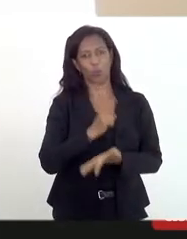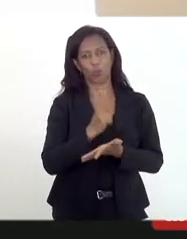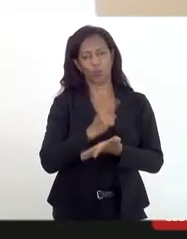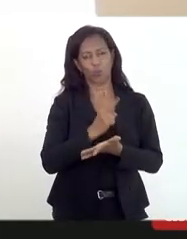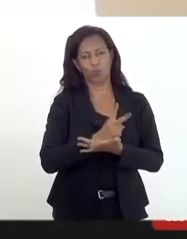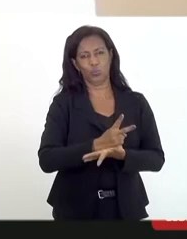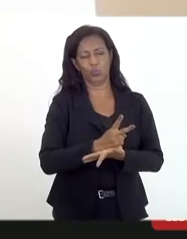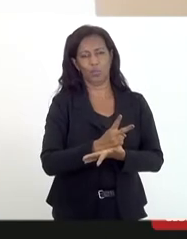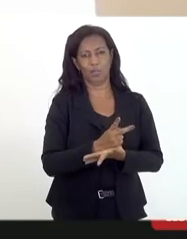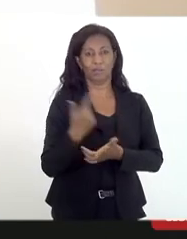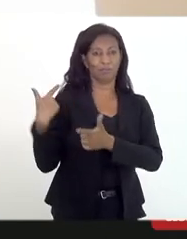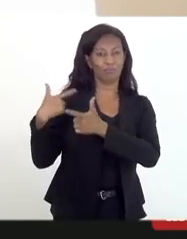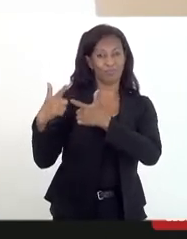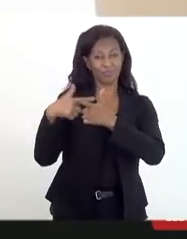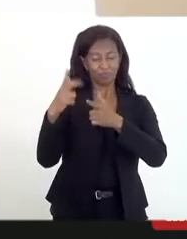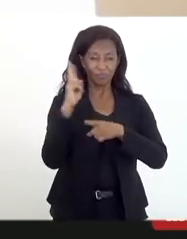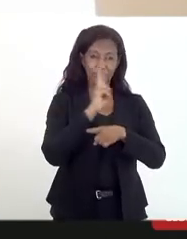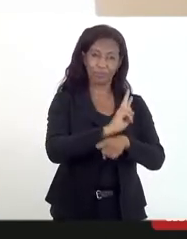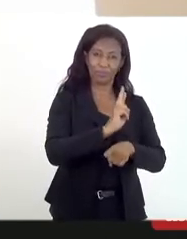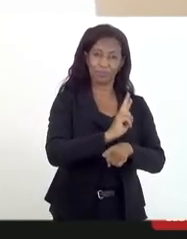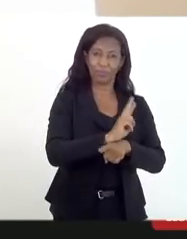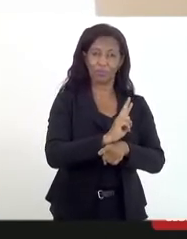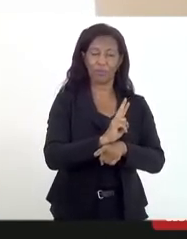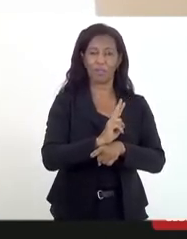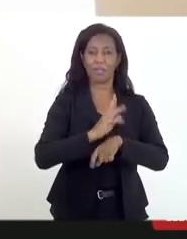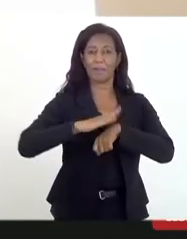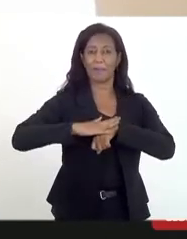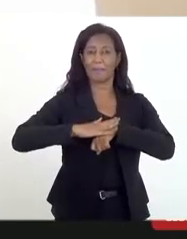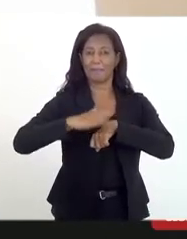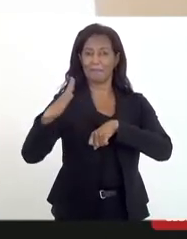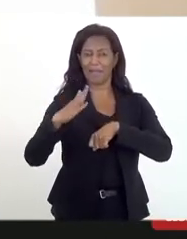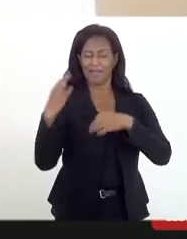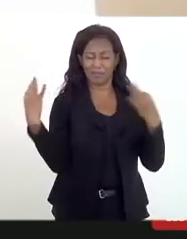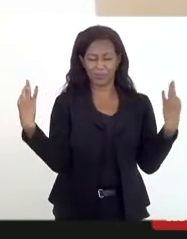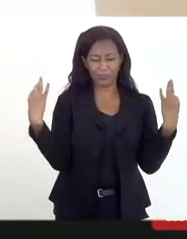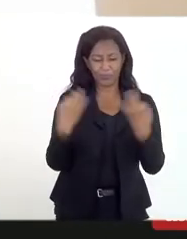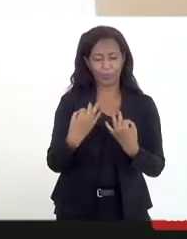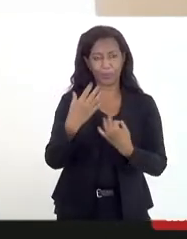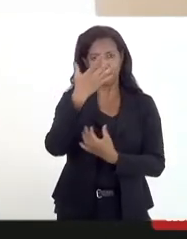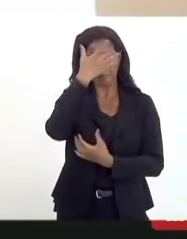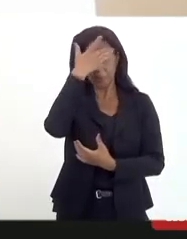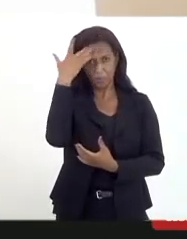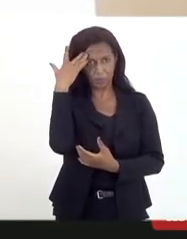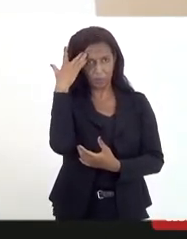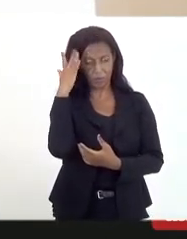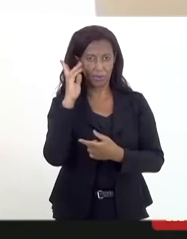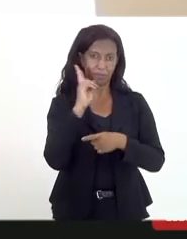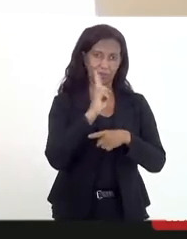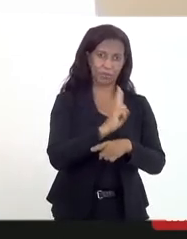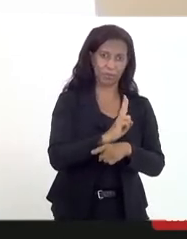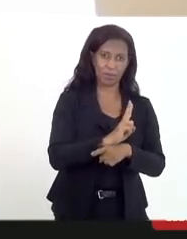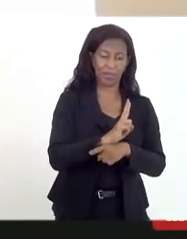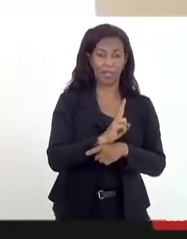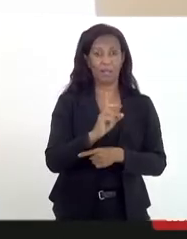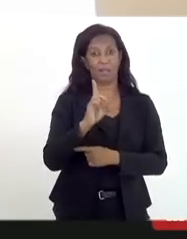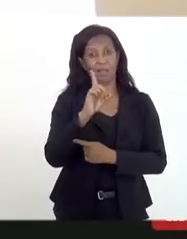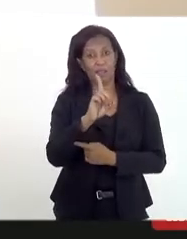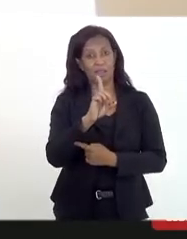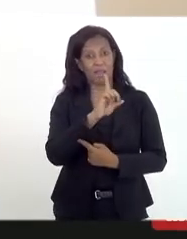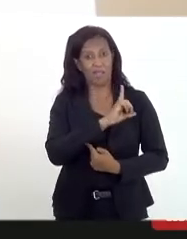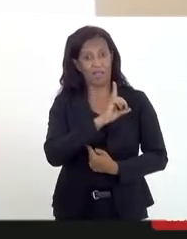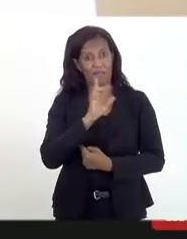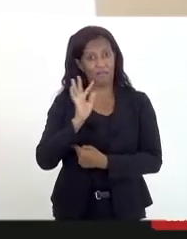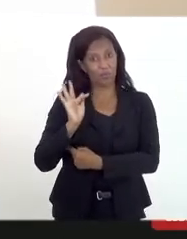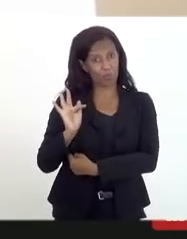Então, nós temos o programa de proteção o mais propício para o acolhimento das pessoas, as defensoras e defensores de direitos humanos,